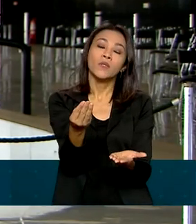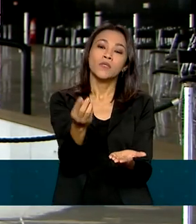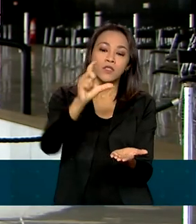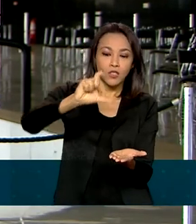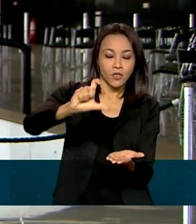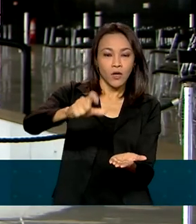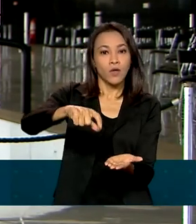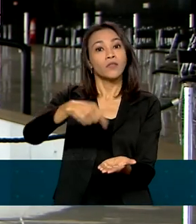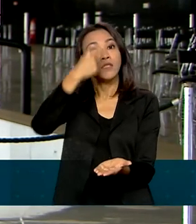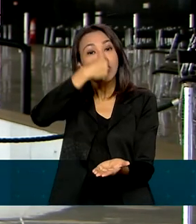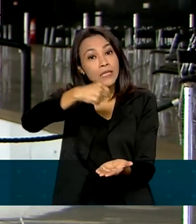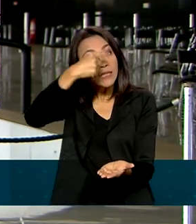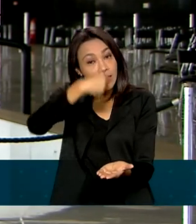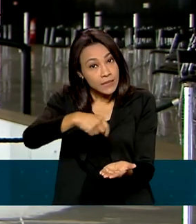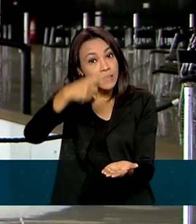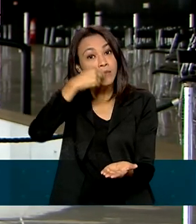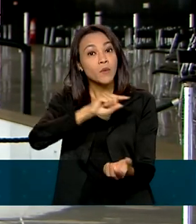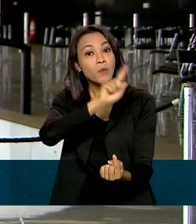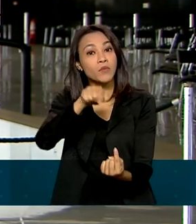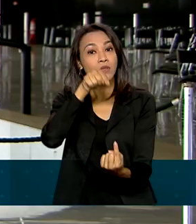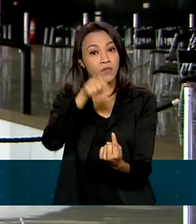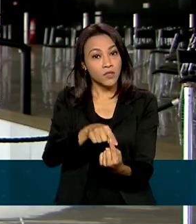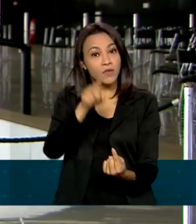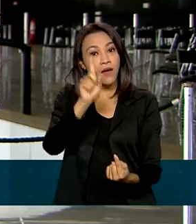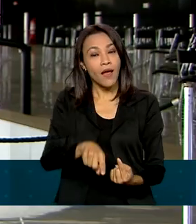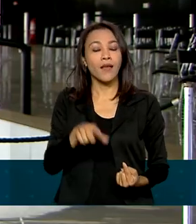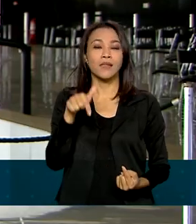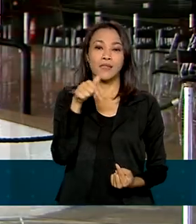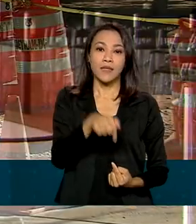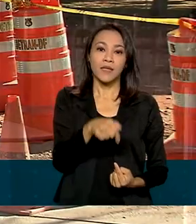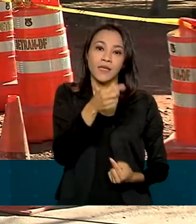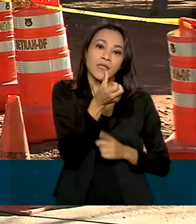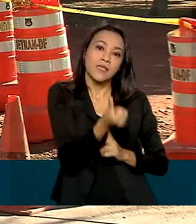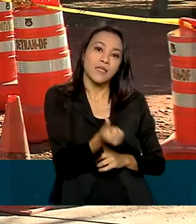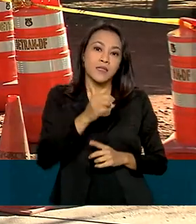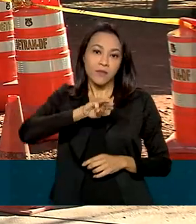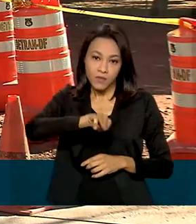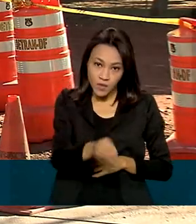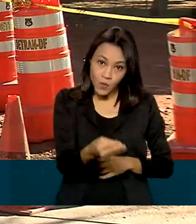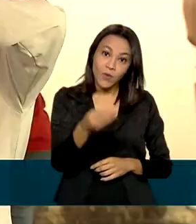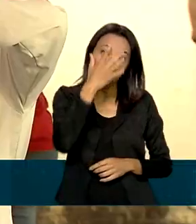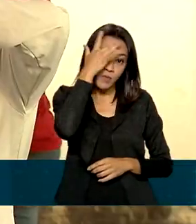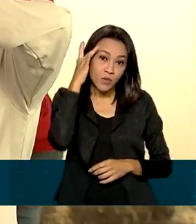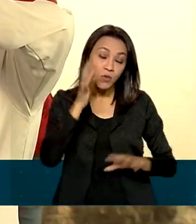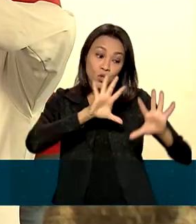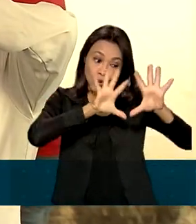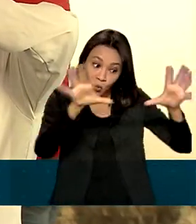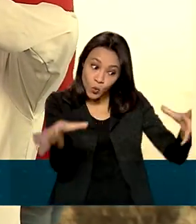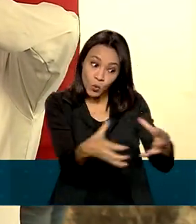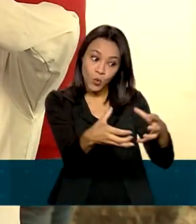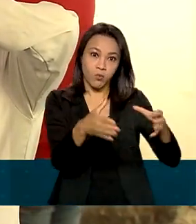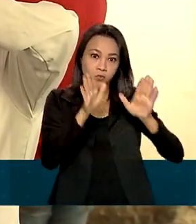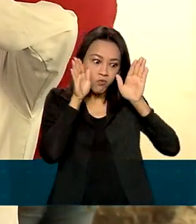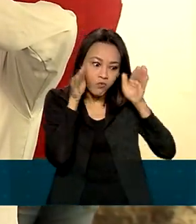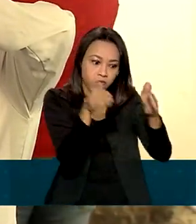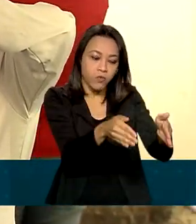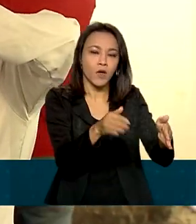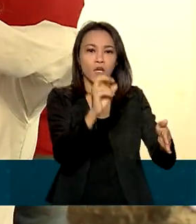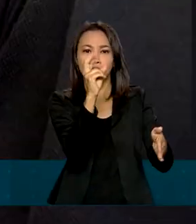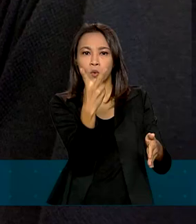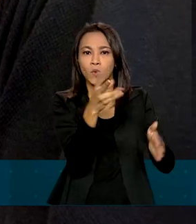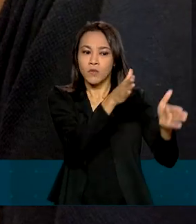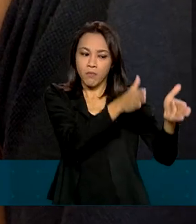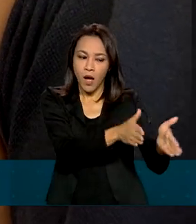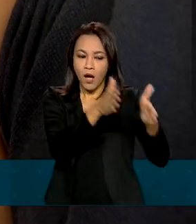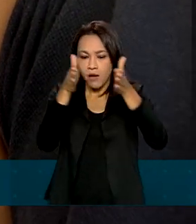influenza. A meta é imunizar pelo menos 76 milhões de pessoas de grupos prioritários em duas etapas até